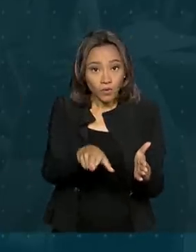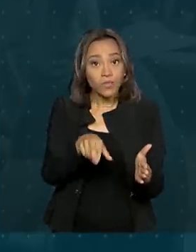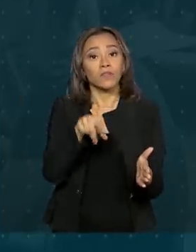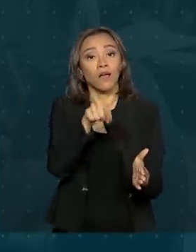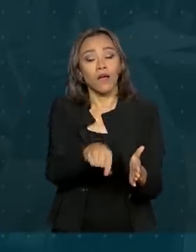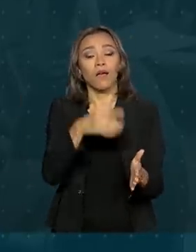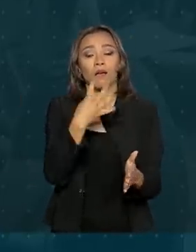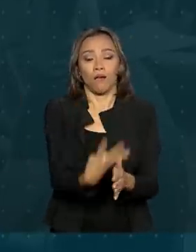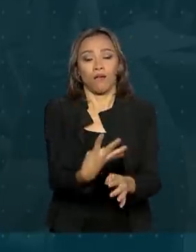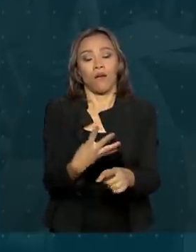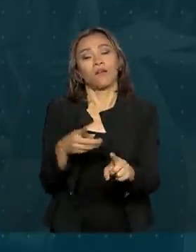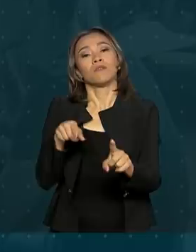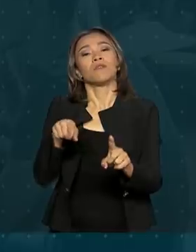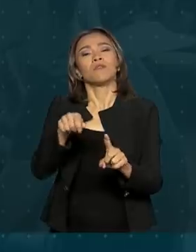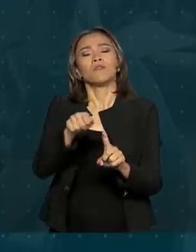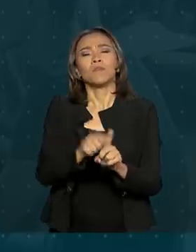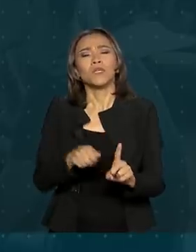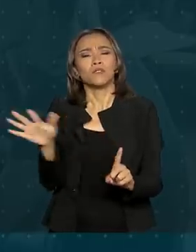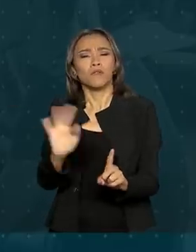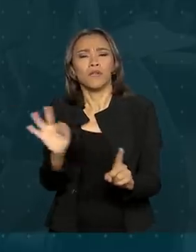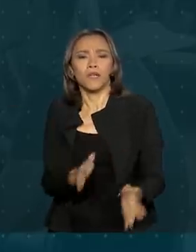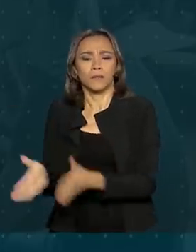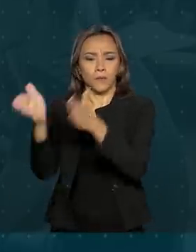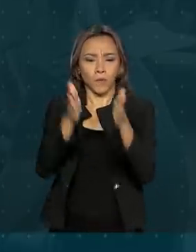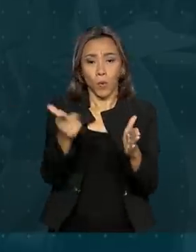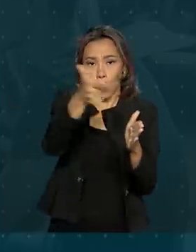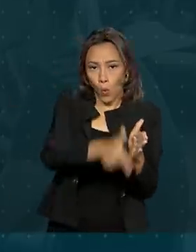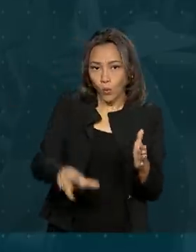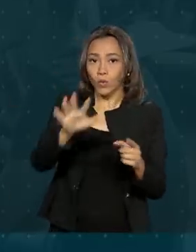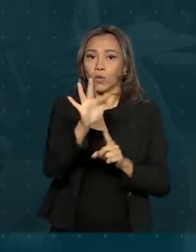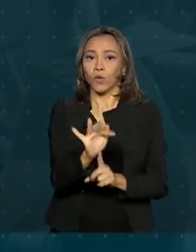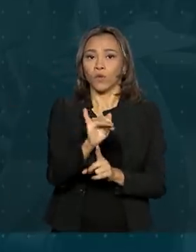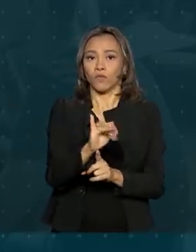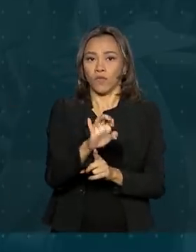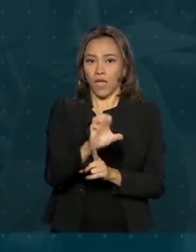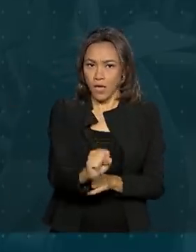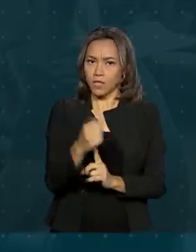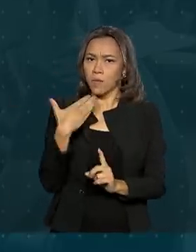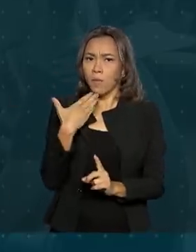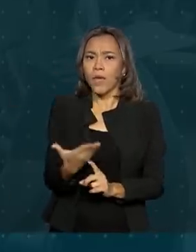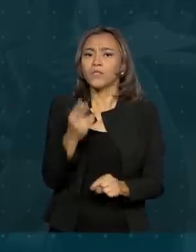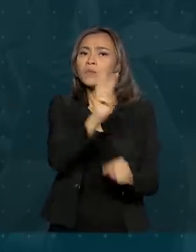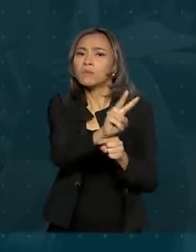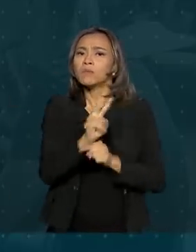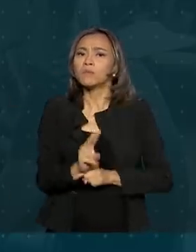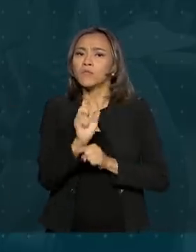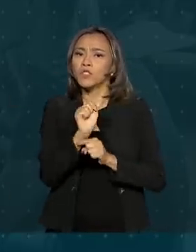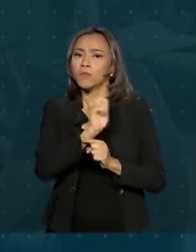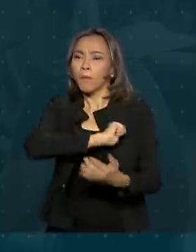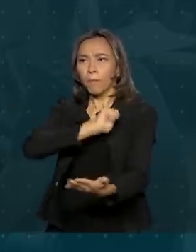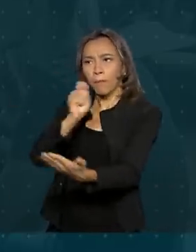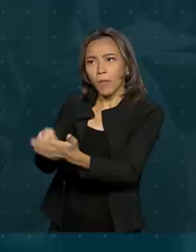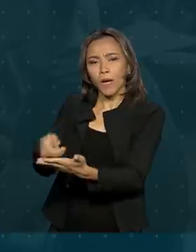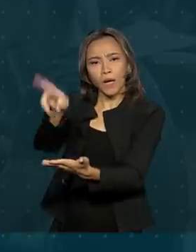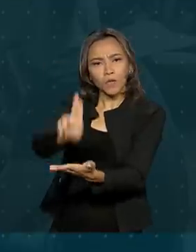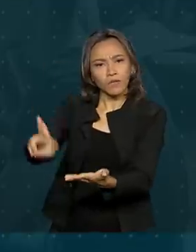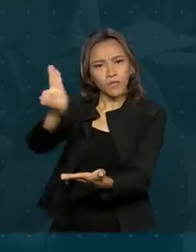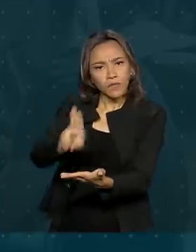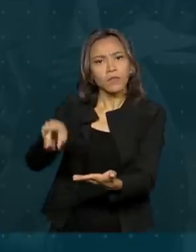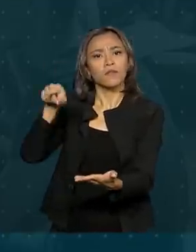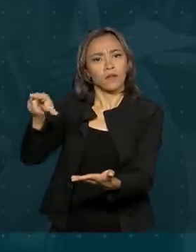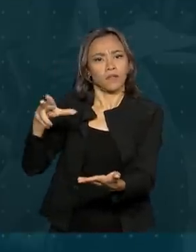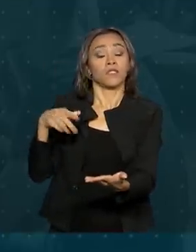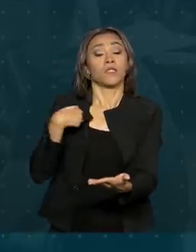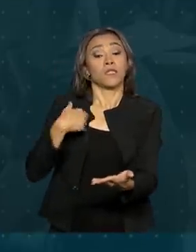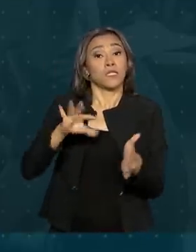4 de fevereiro. No FIES, o estudante solicita financiamento para pagar uma instituição privada de ensino superior.